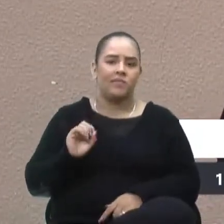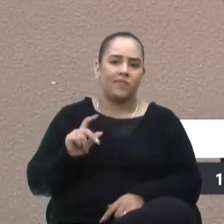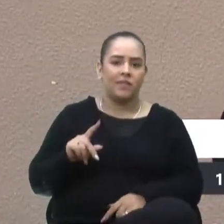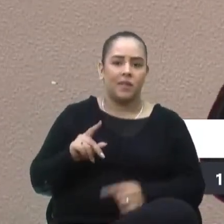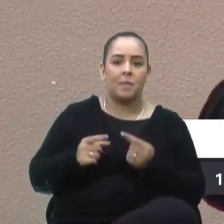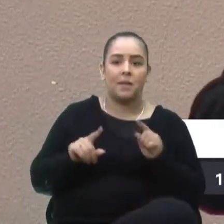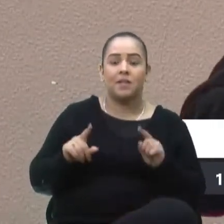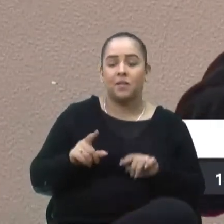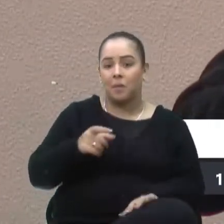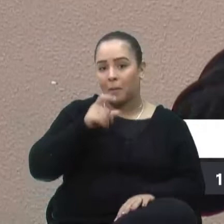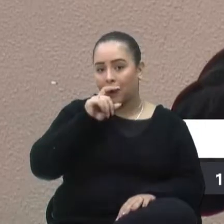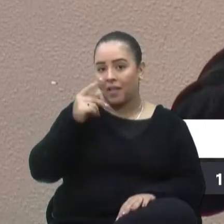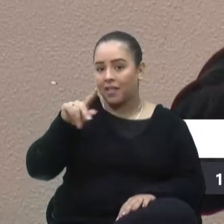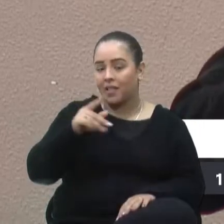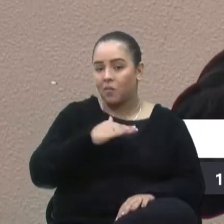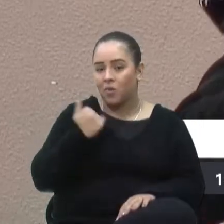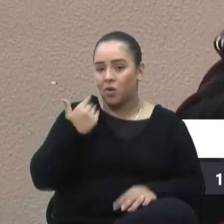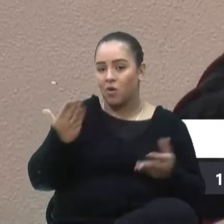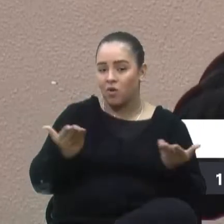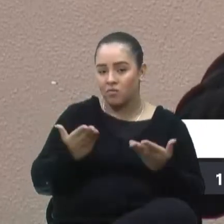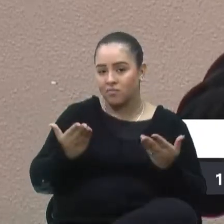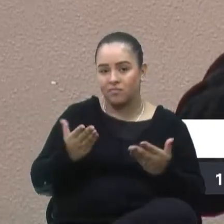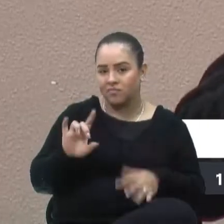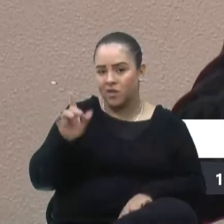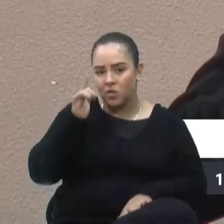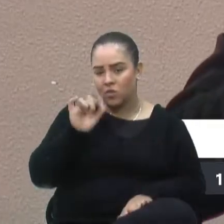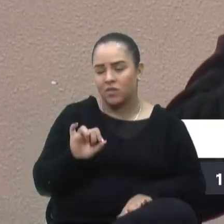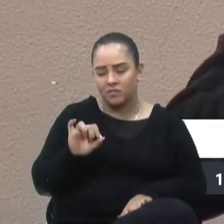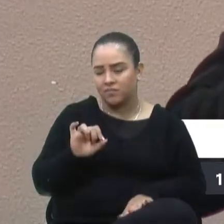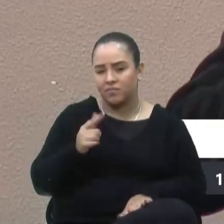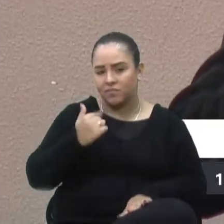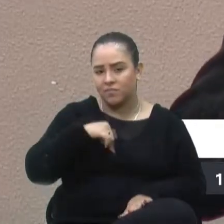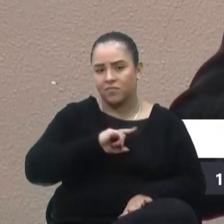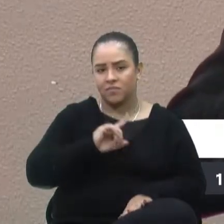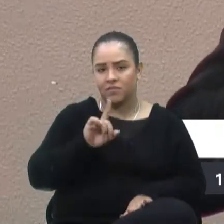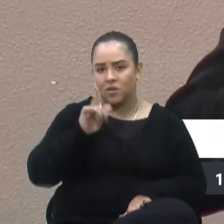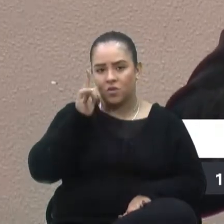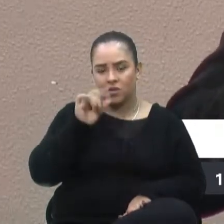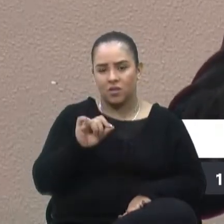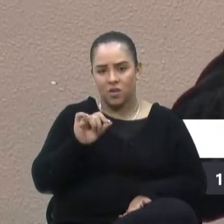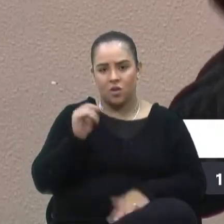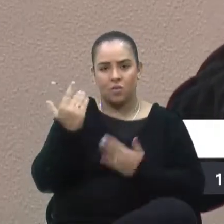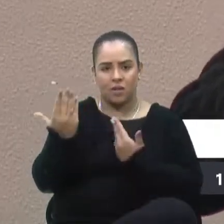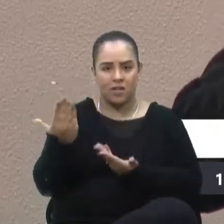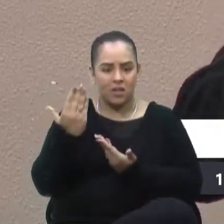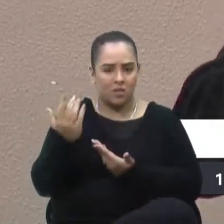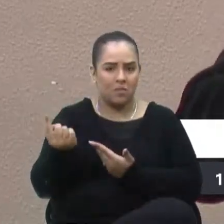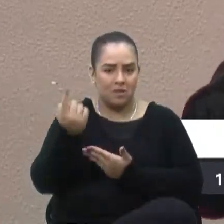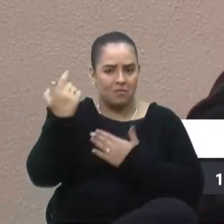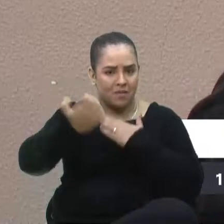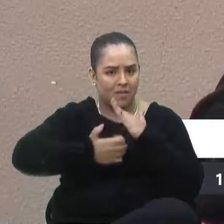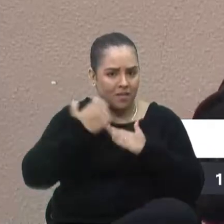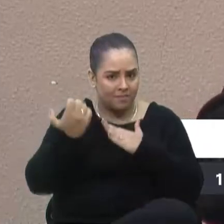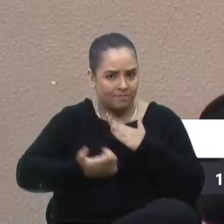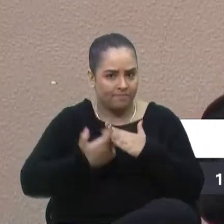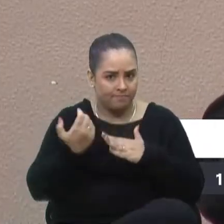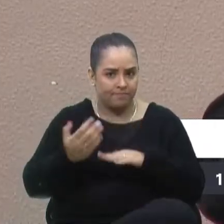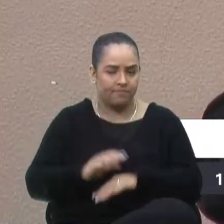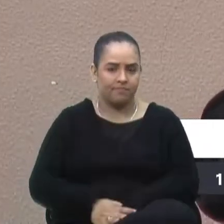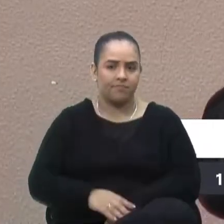hoje o pai dele faleceu. Não conseguimos, não consegui homenagear uma empresa de uma de várias.